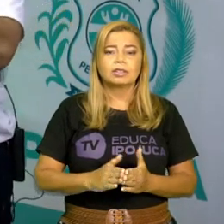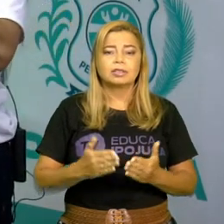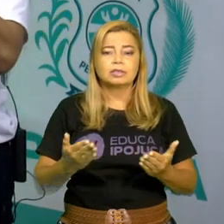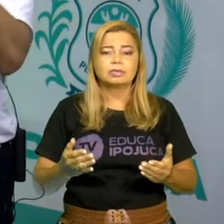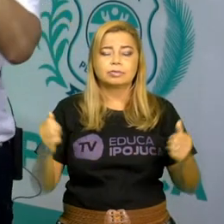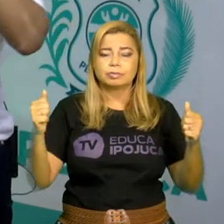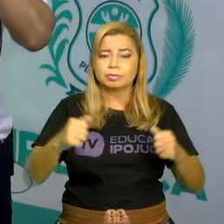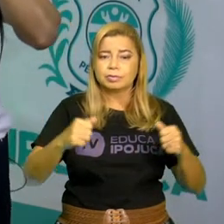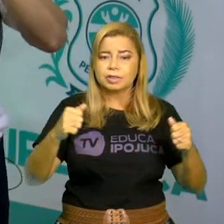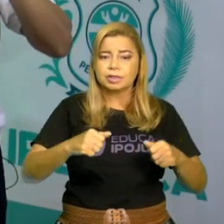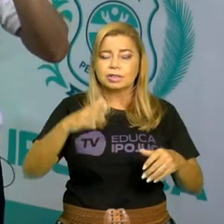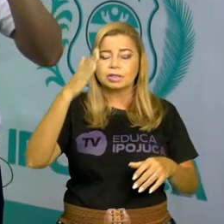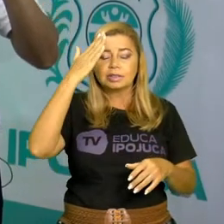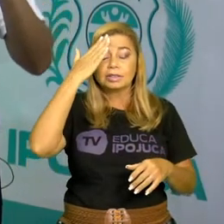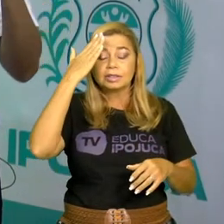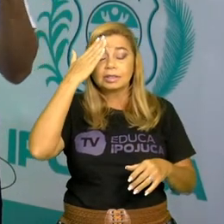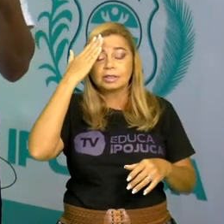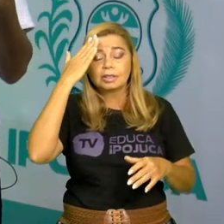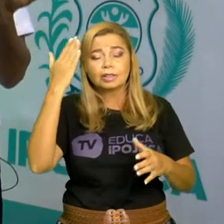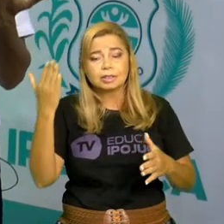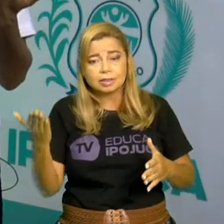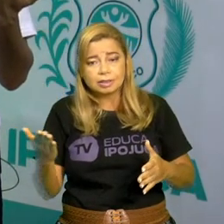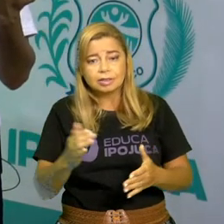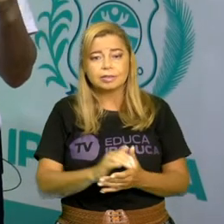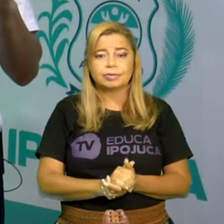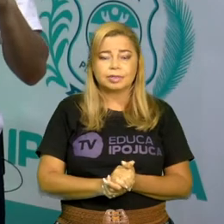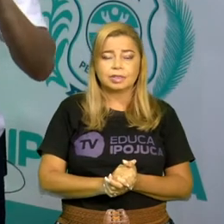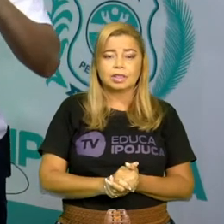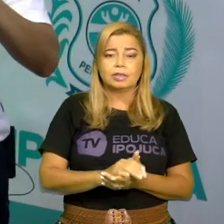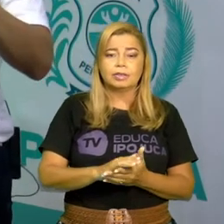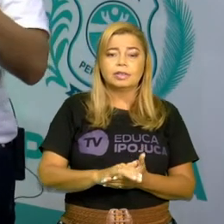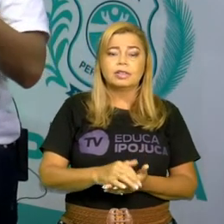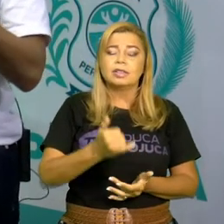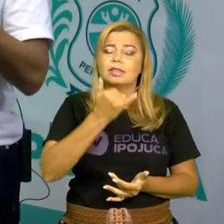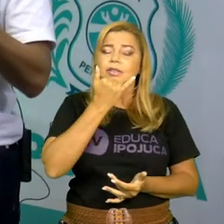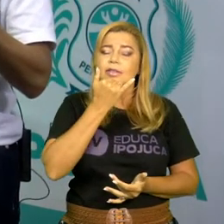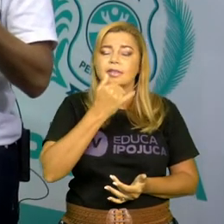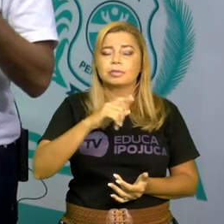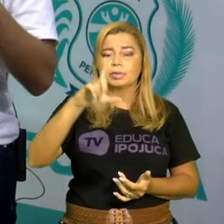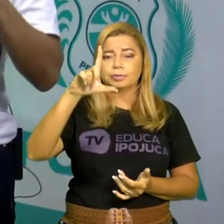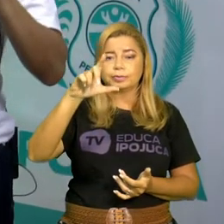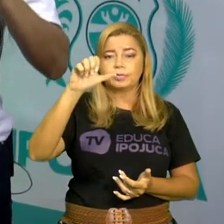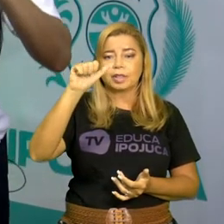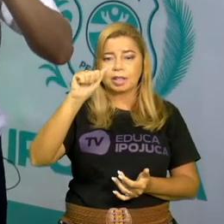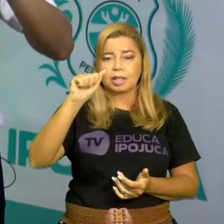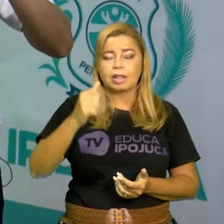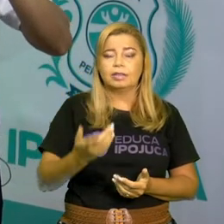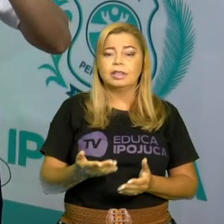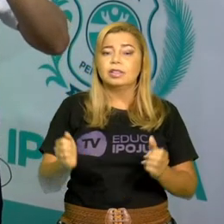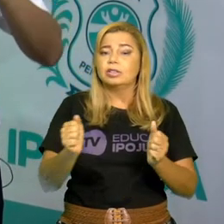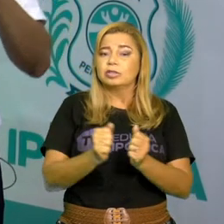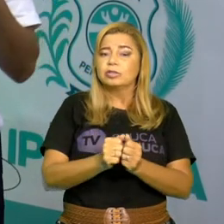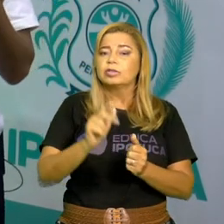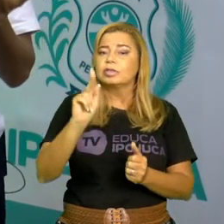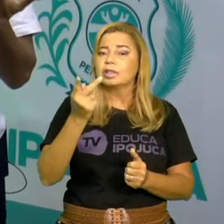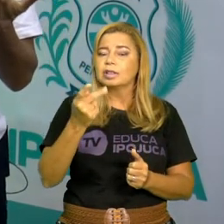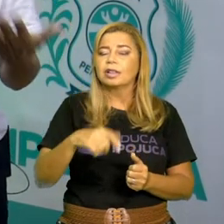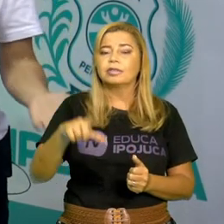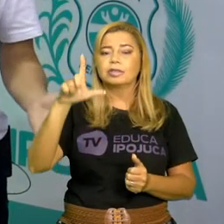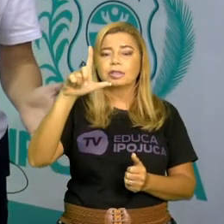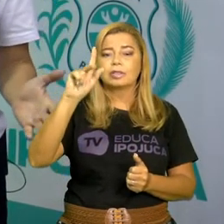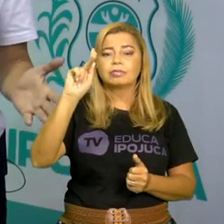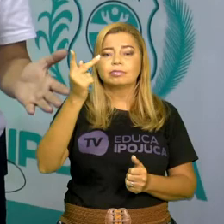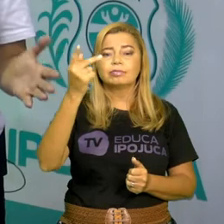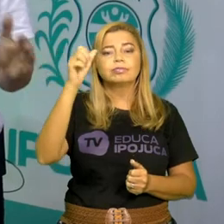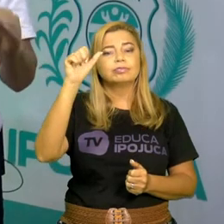tenho LÁ, é diferente de eu pronunciar LH. Se eu tenho CHÁ, é diferente de eu pronunciar KÁ.